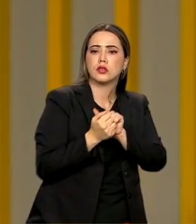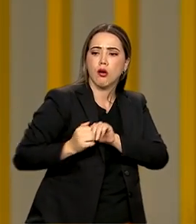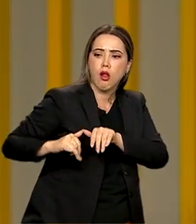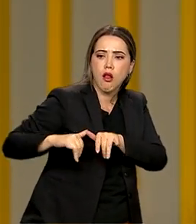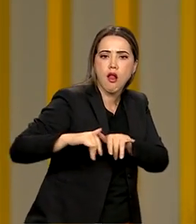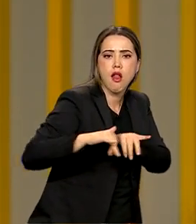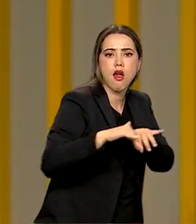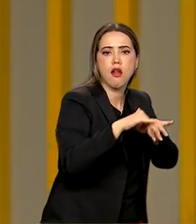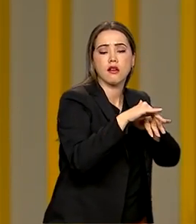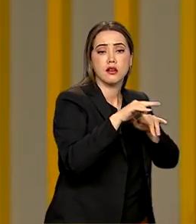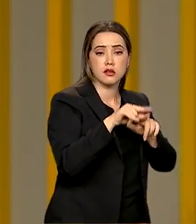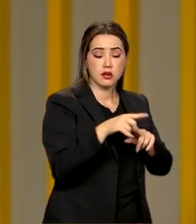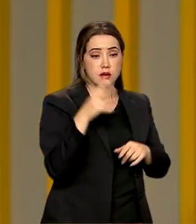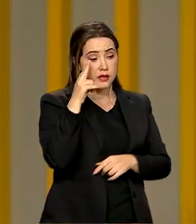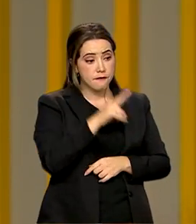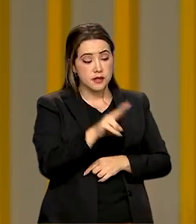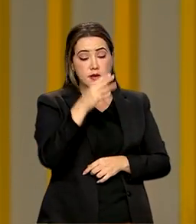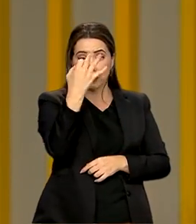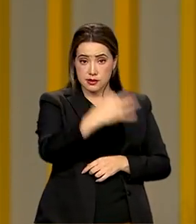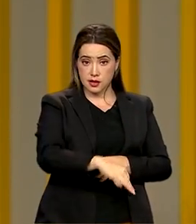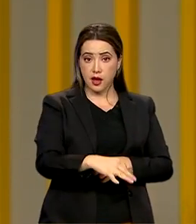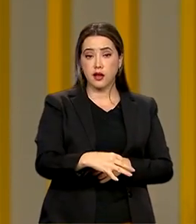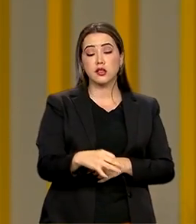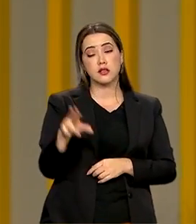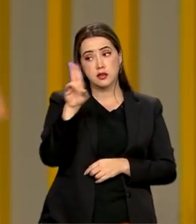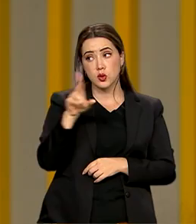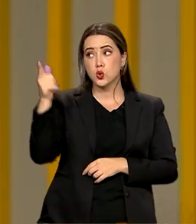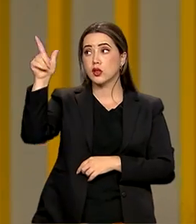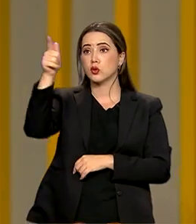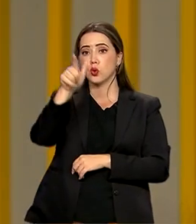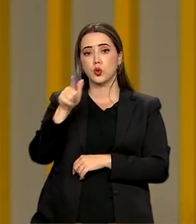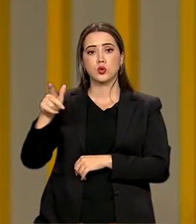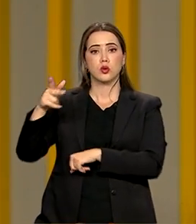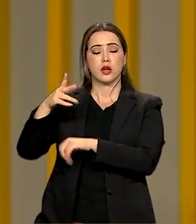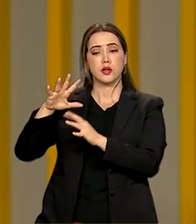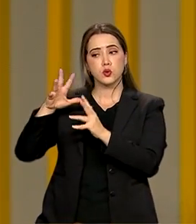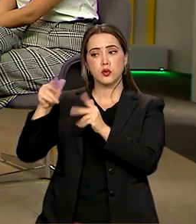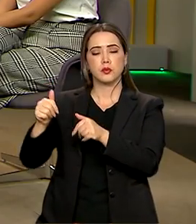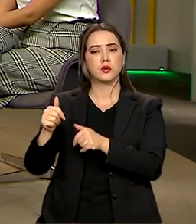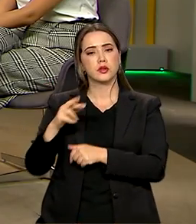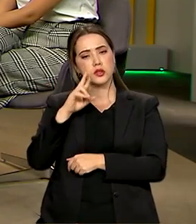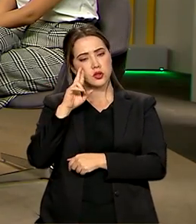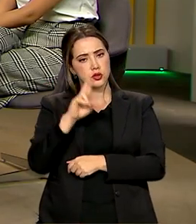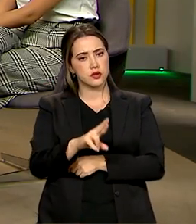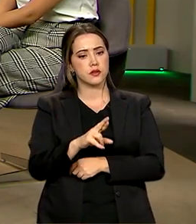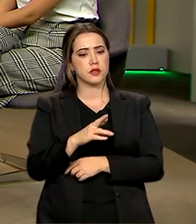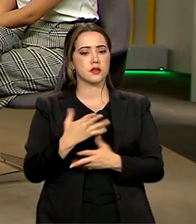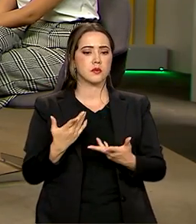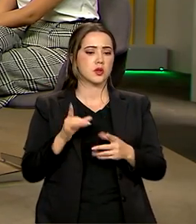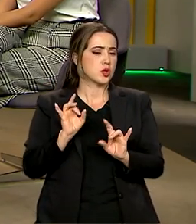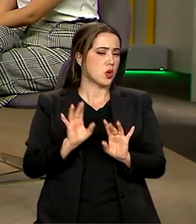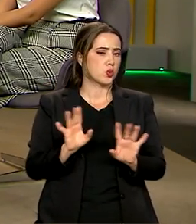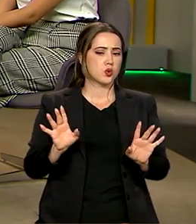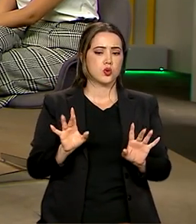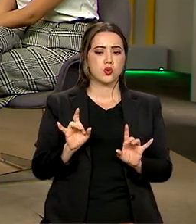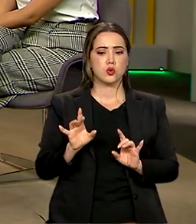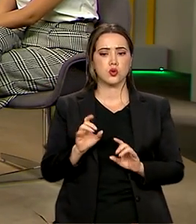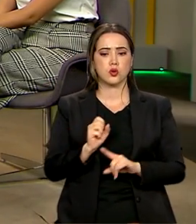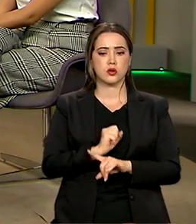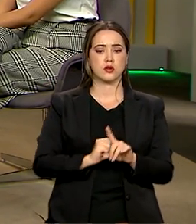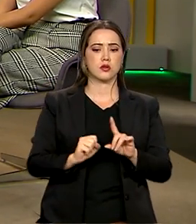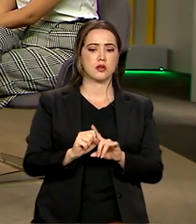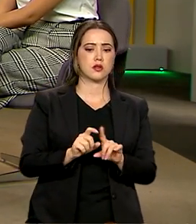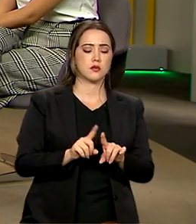correta. Essa visão está sendo aplicada em outros lugares do mundo e está tendo resultado. Resultados não só sociais,